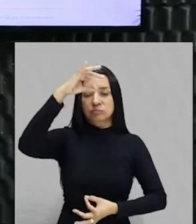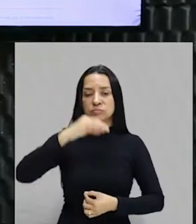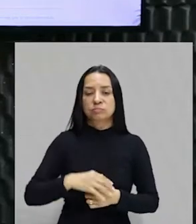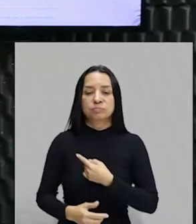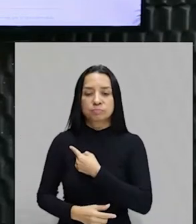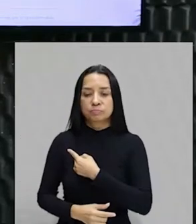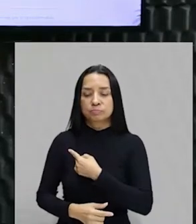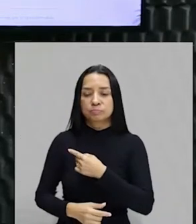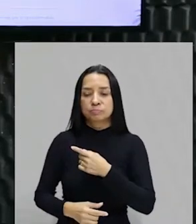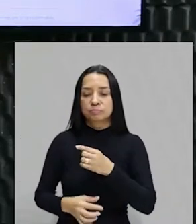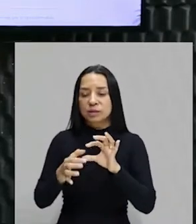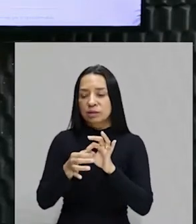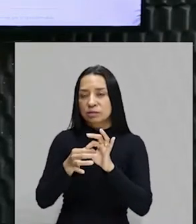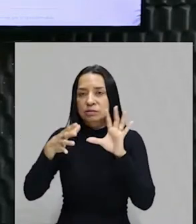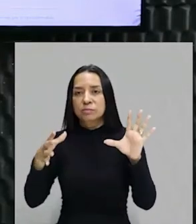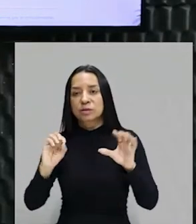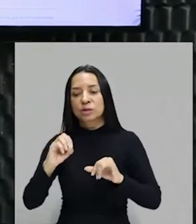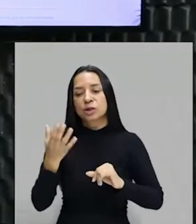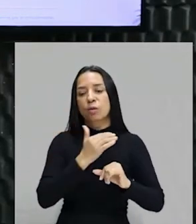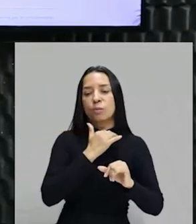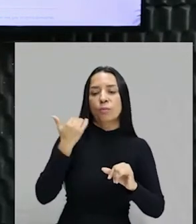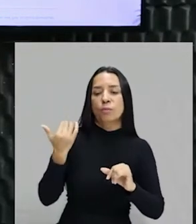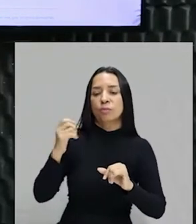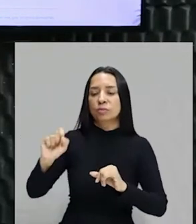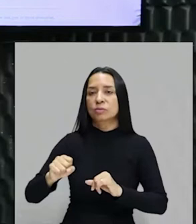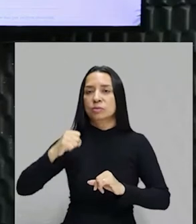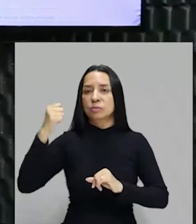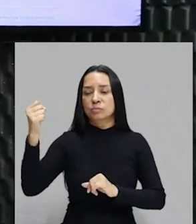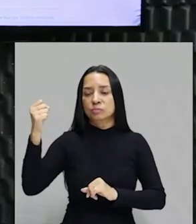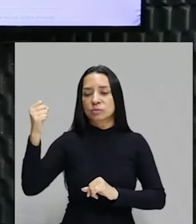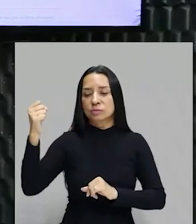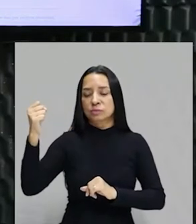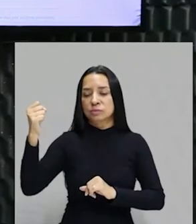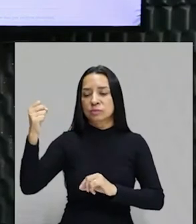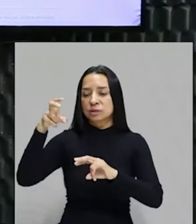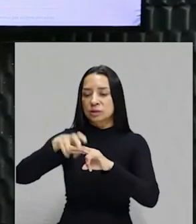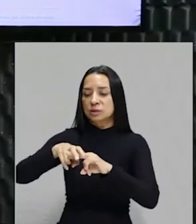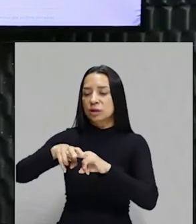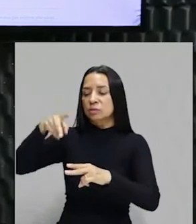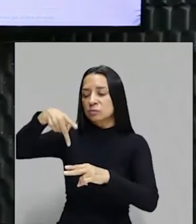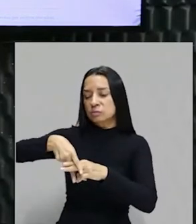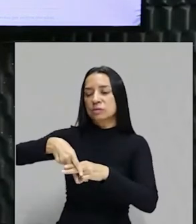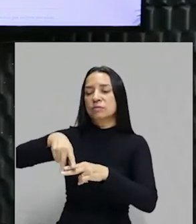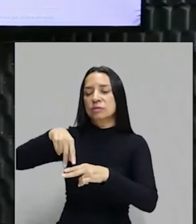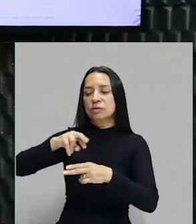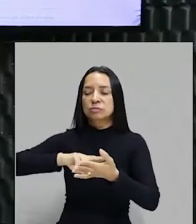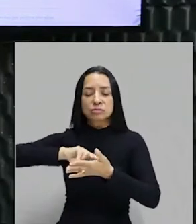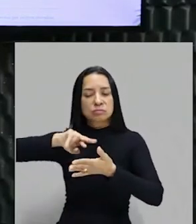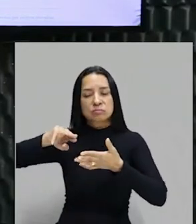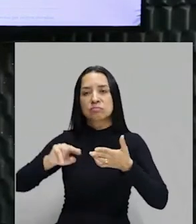ou morte, ou o grito do Ipiranga. Dom Pedro I, segurando a espada, sentado em um cavalo, com vários dos